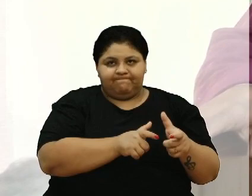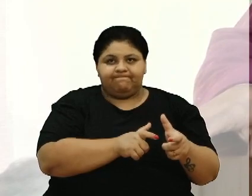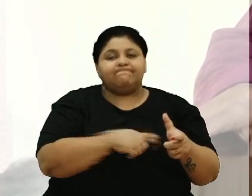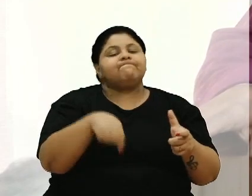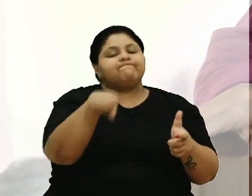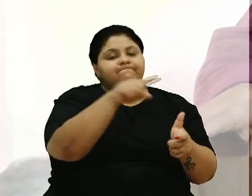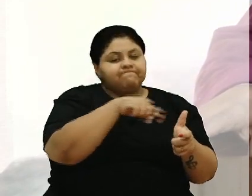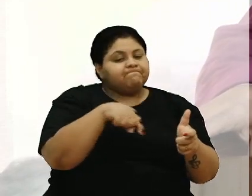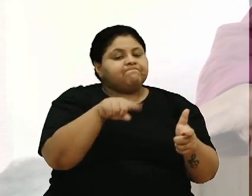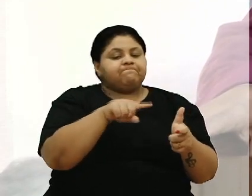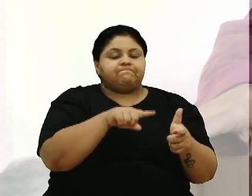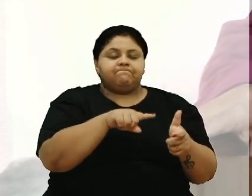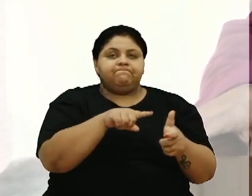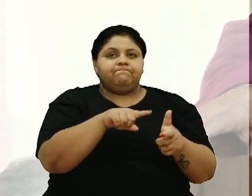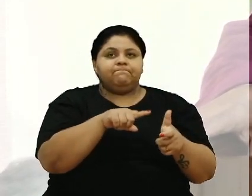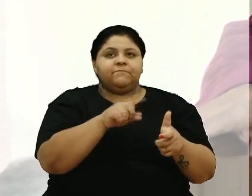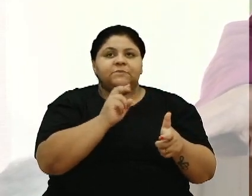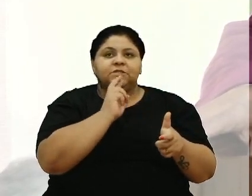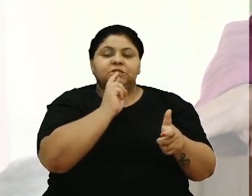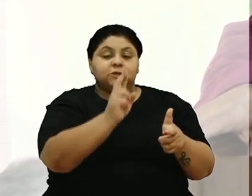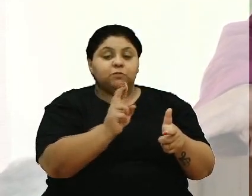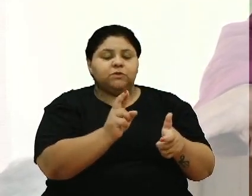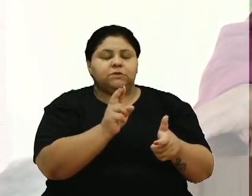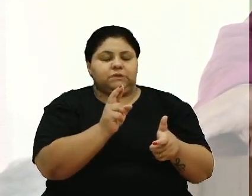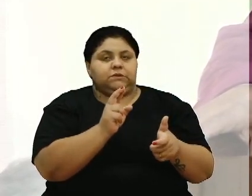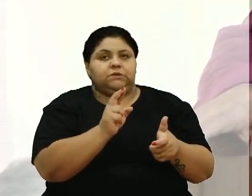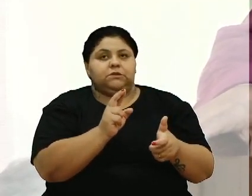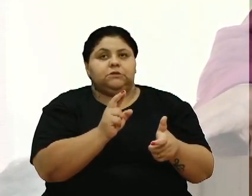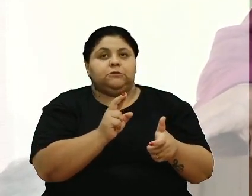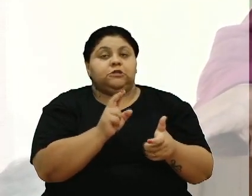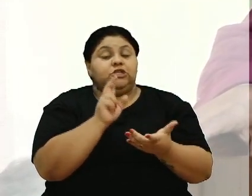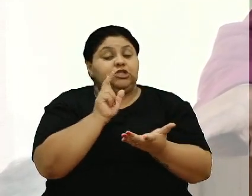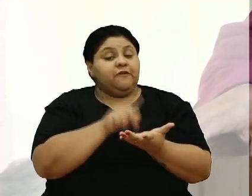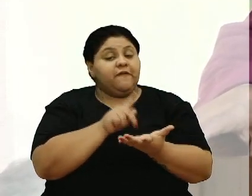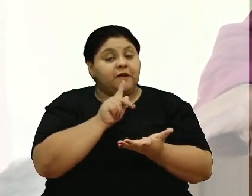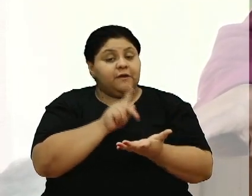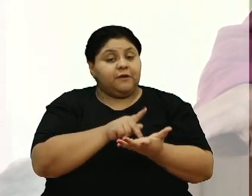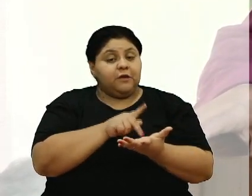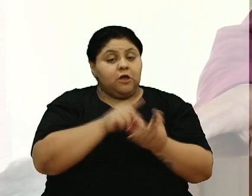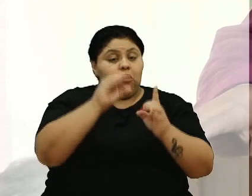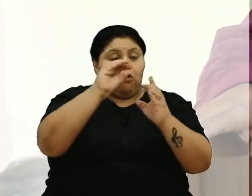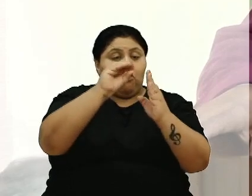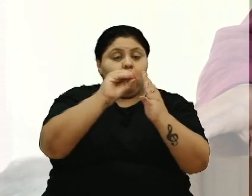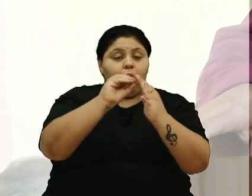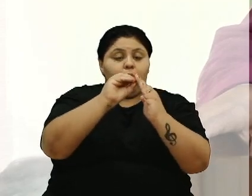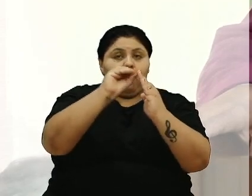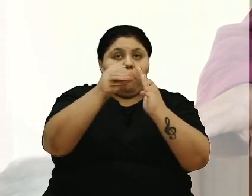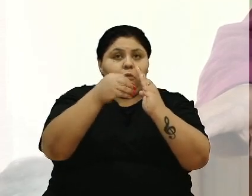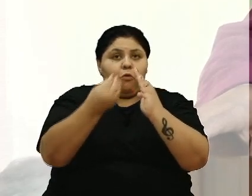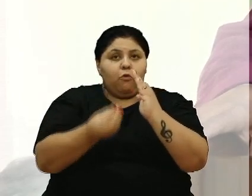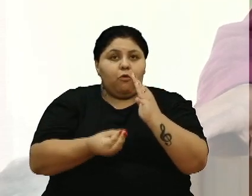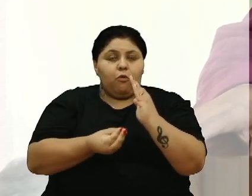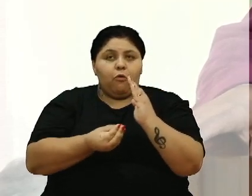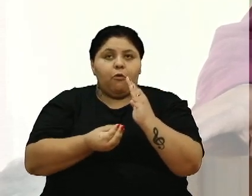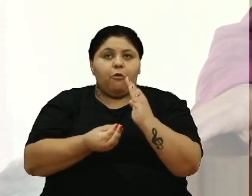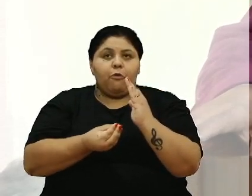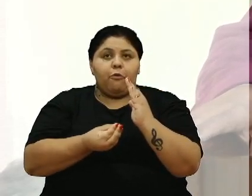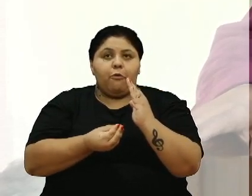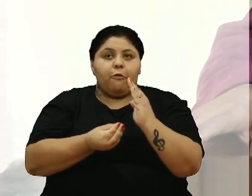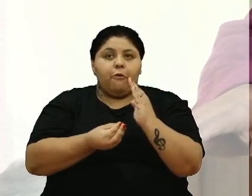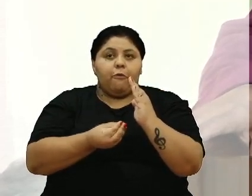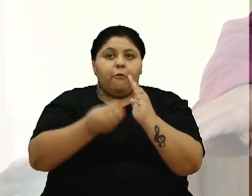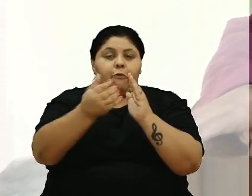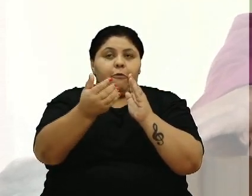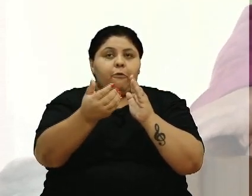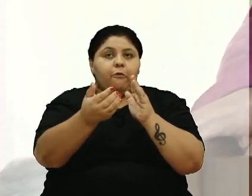nós respondemos de fato para o Samai, o que o Samai passou para nós,